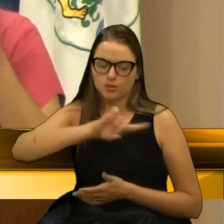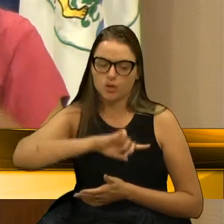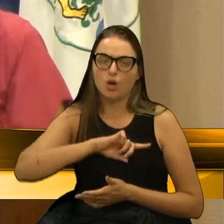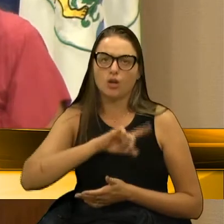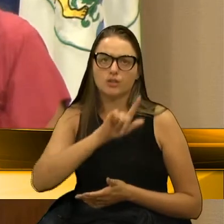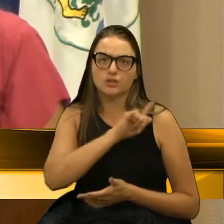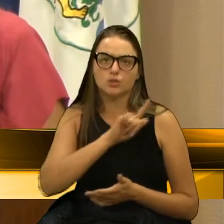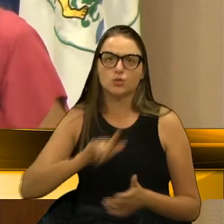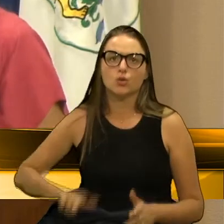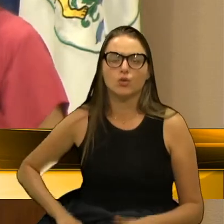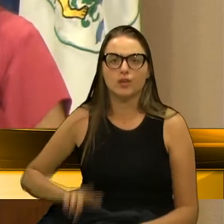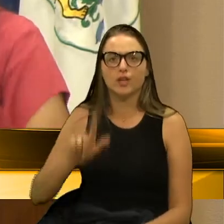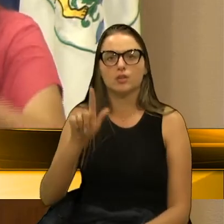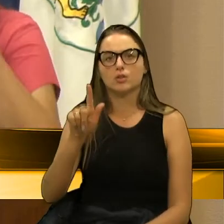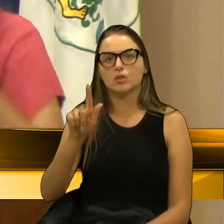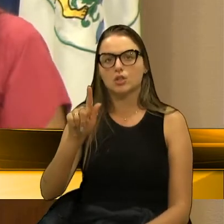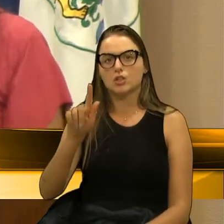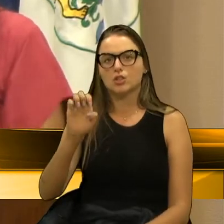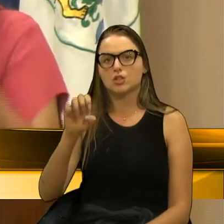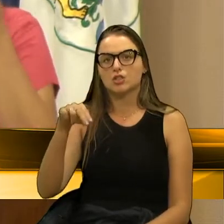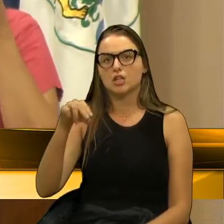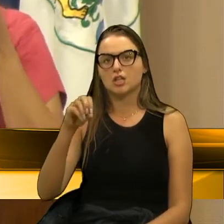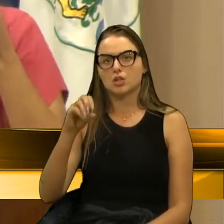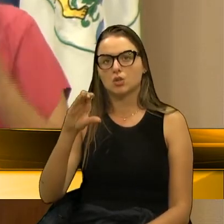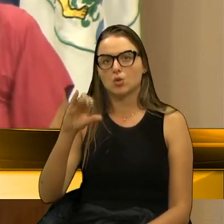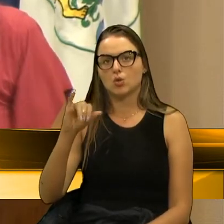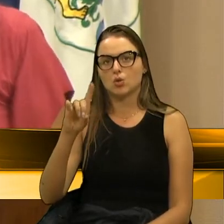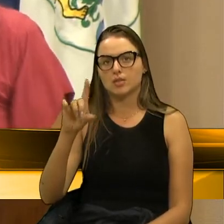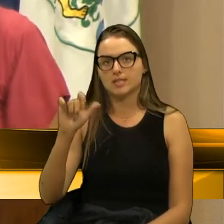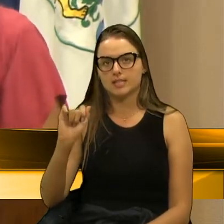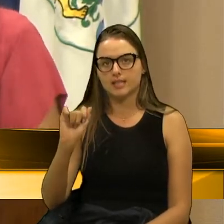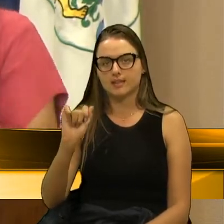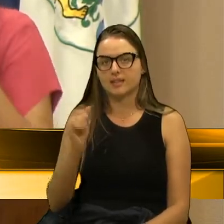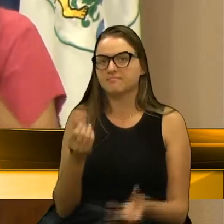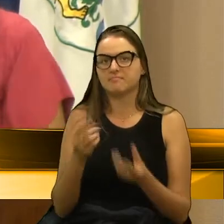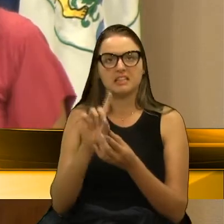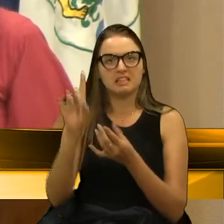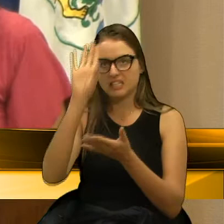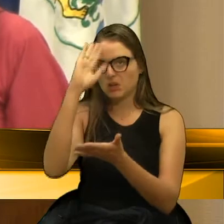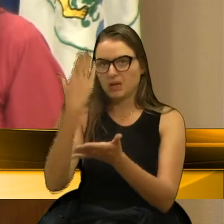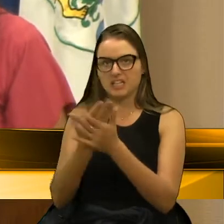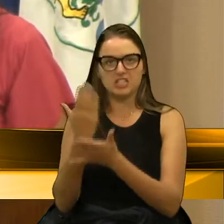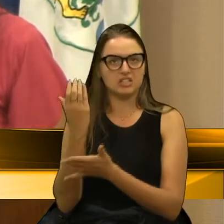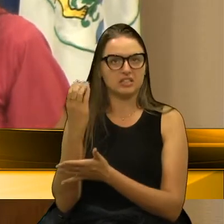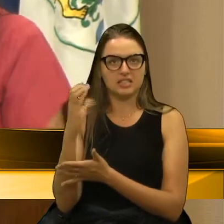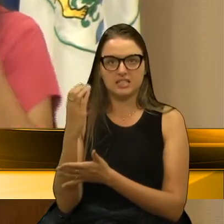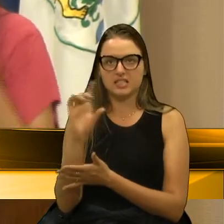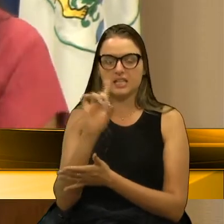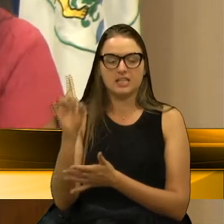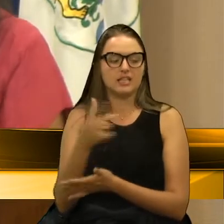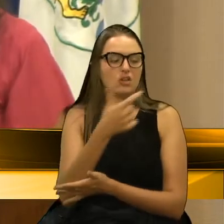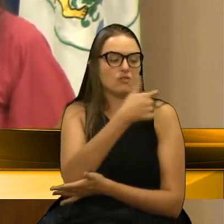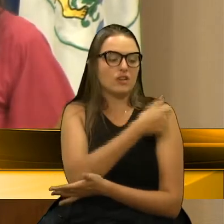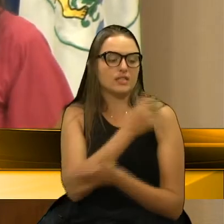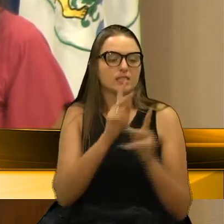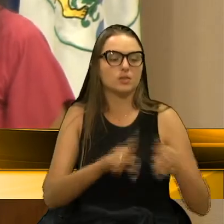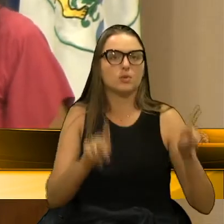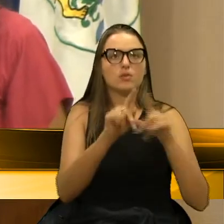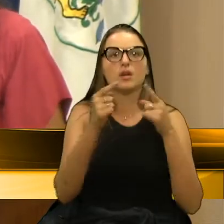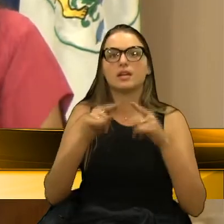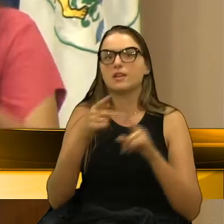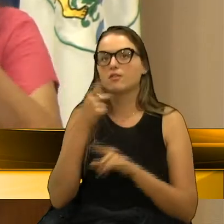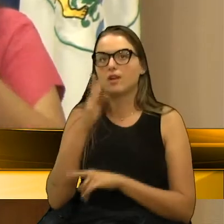genocida, que decide, ataca a ciência, não só não vacina a população, como ataca as vacinas.